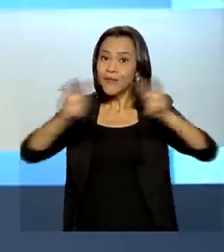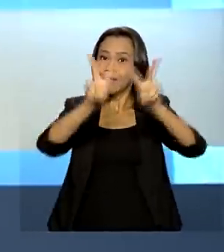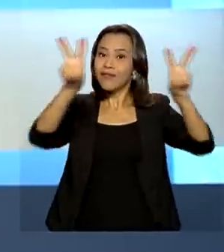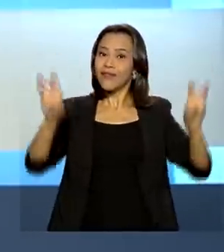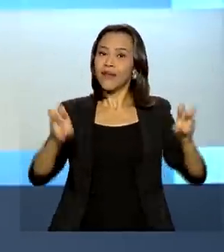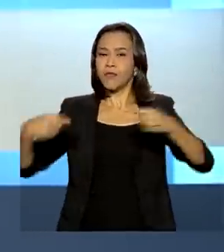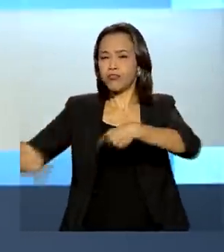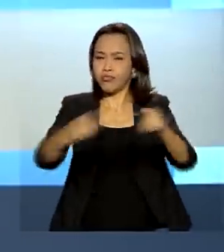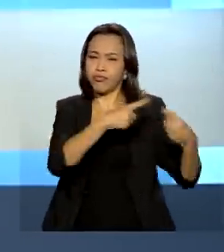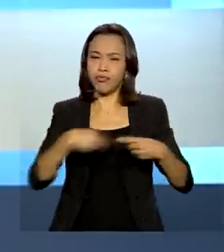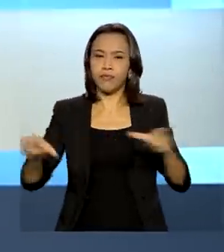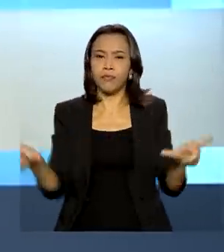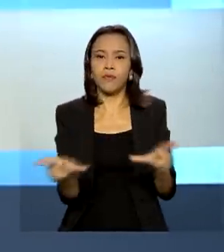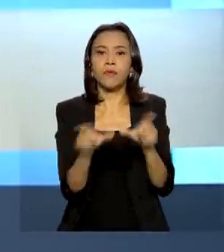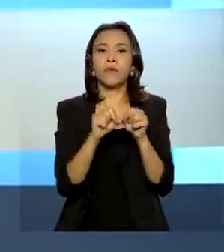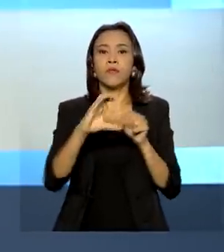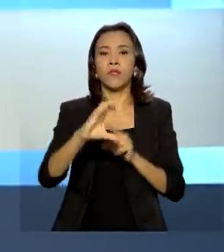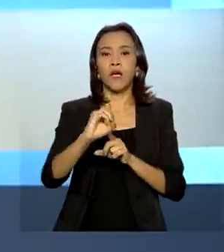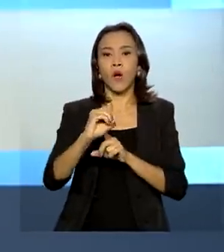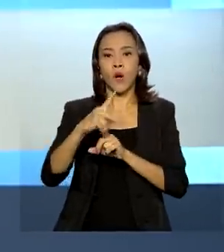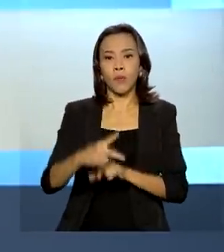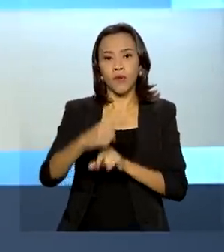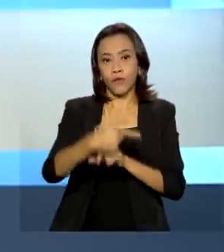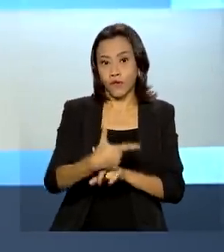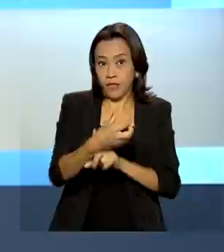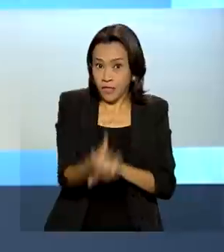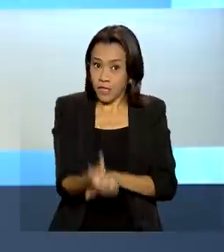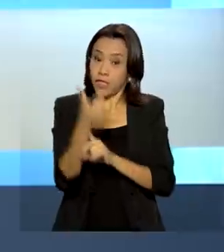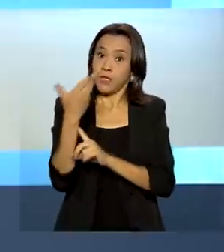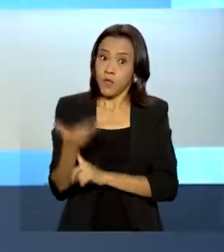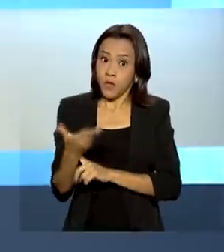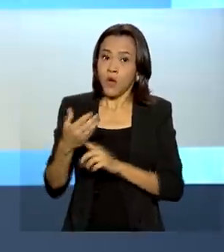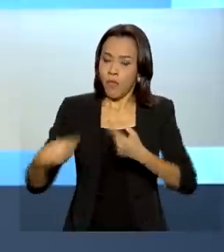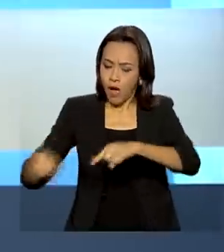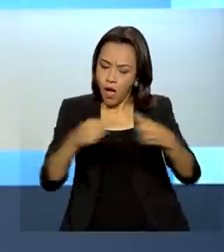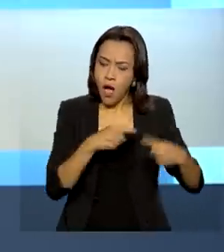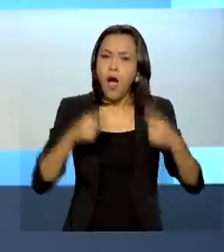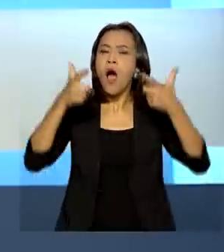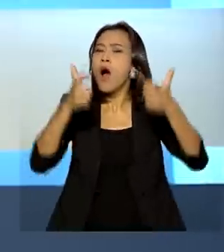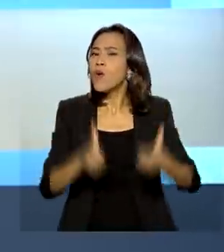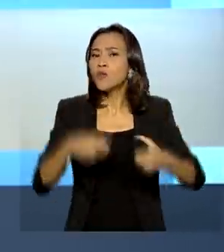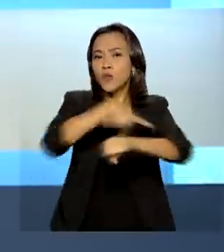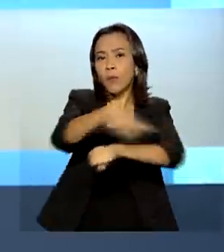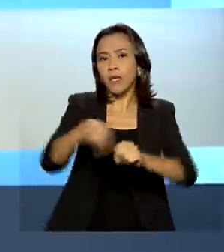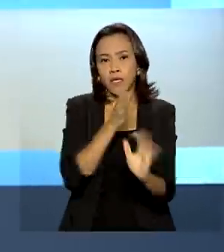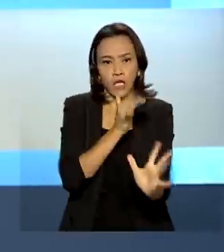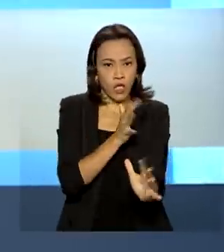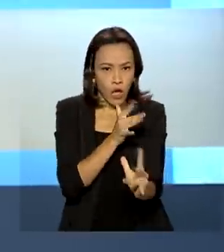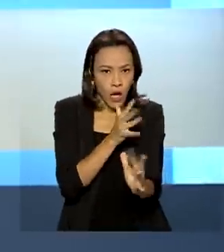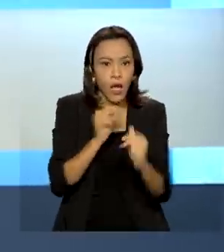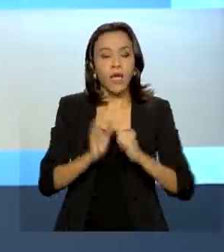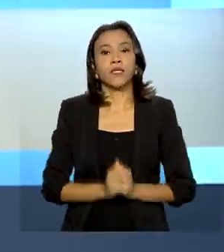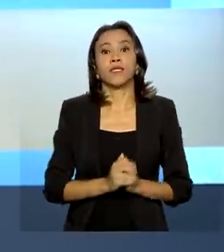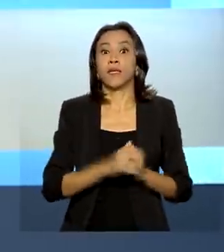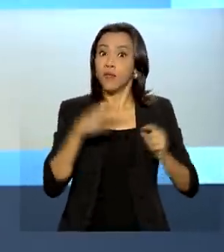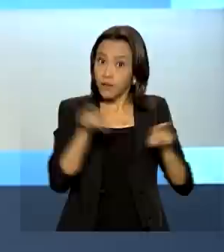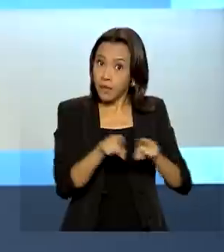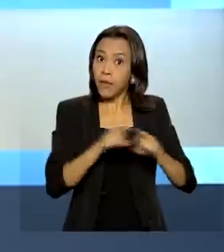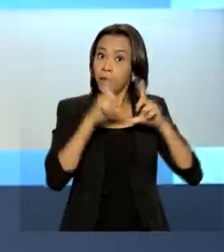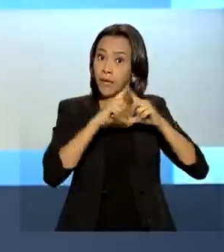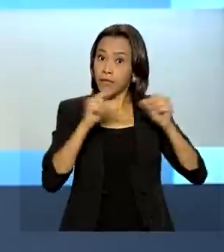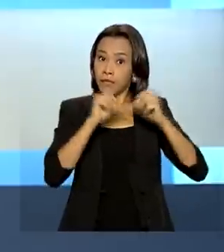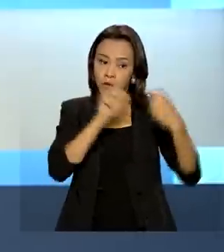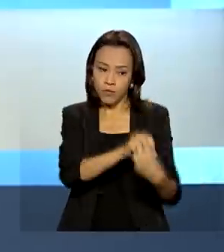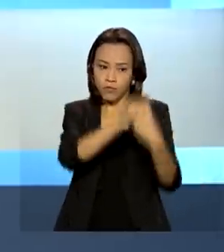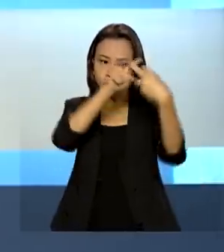COP26. As discussões promovidas pelo governo brasileiro estão sendo realizadas em Glasgow, na Escócia, e também em Brasília, por videoconferência